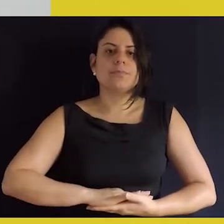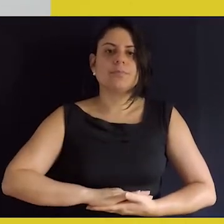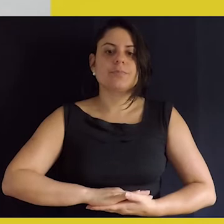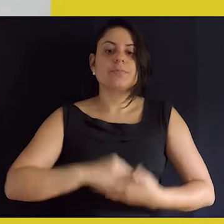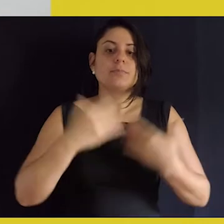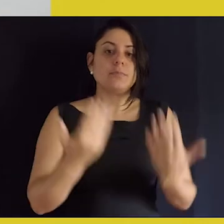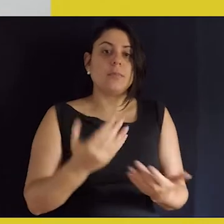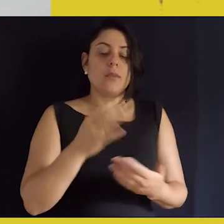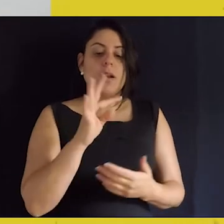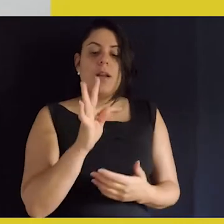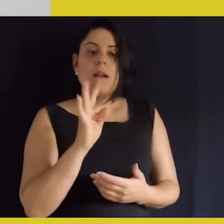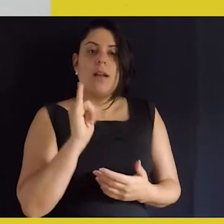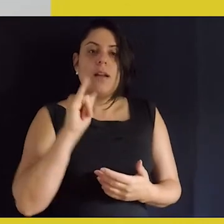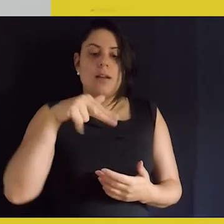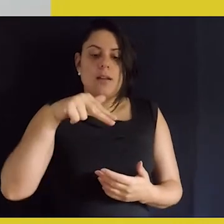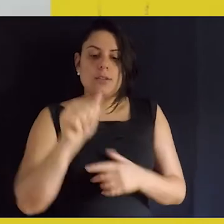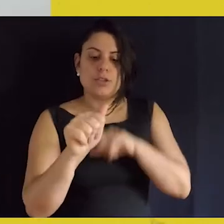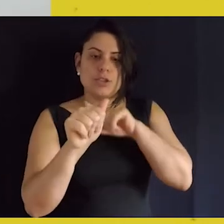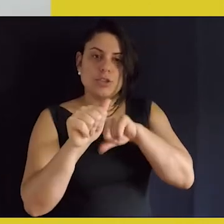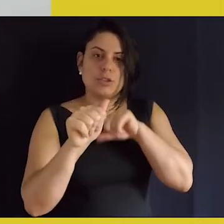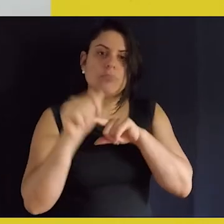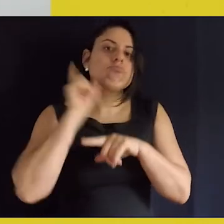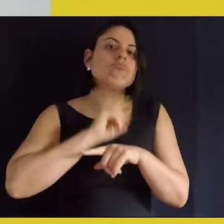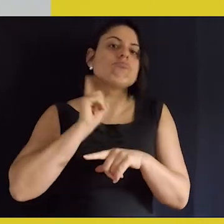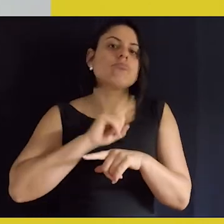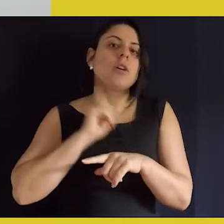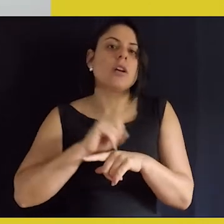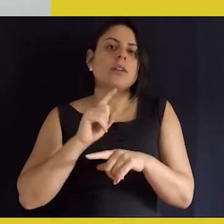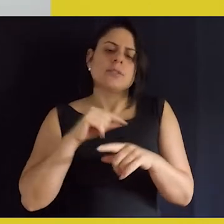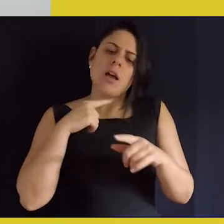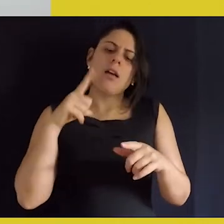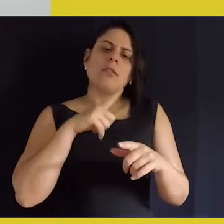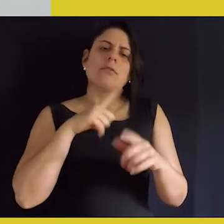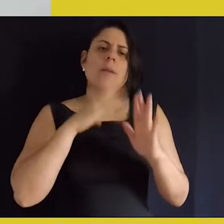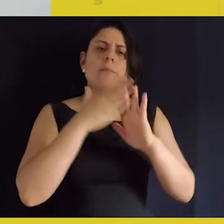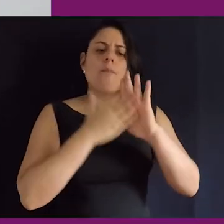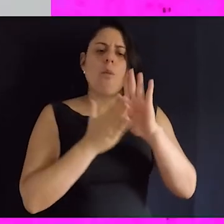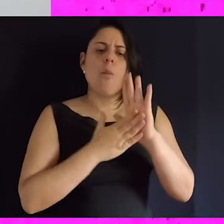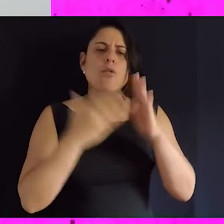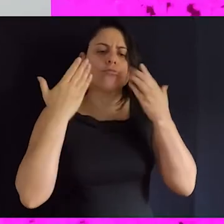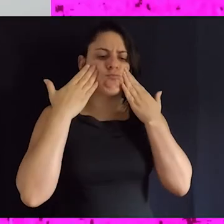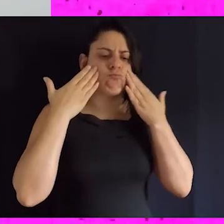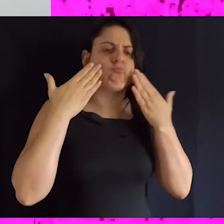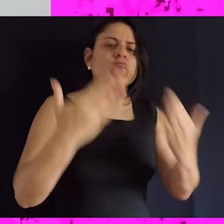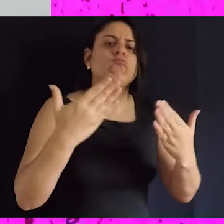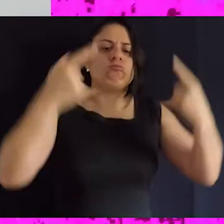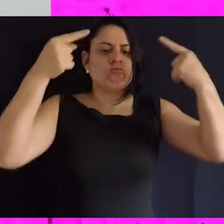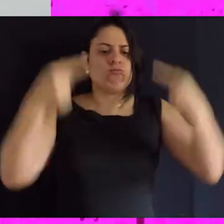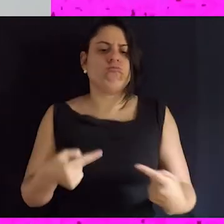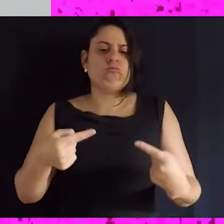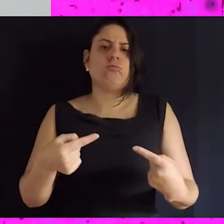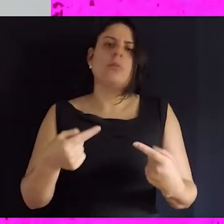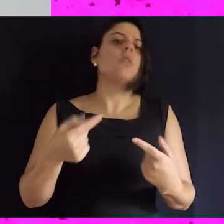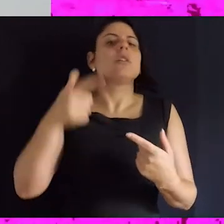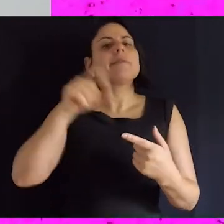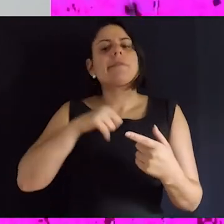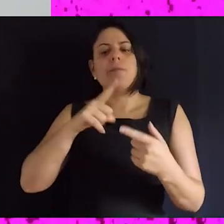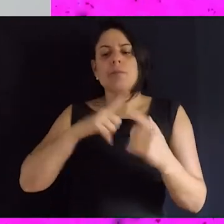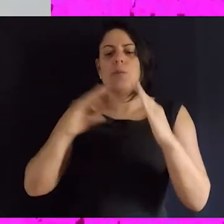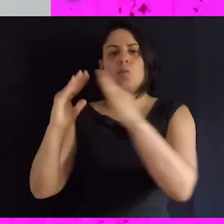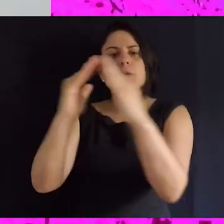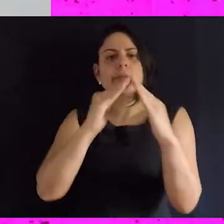Como eu disse, a Atina compõe a rede de enfrentamento à violência contra a mulher de Minas Gerais e